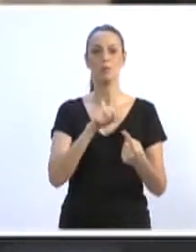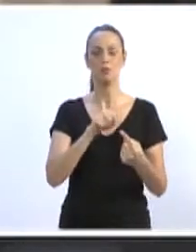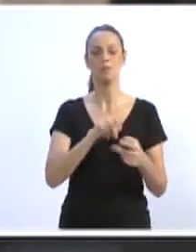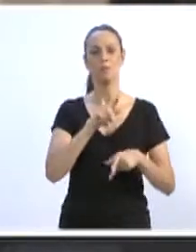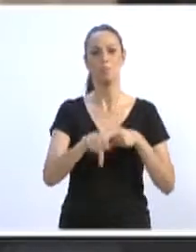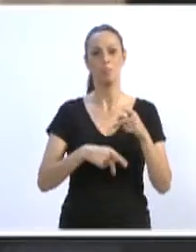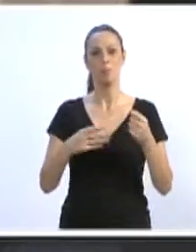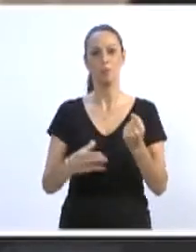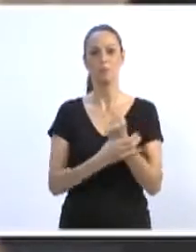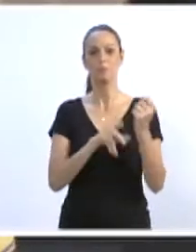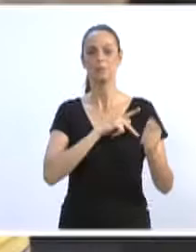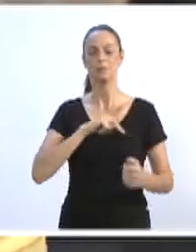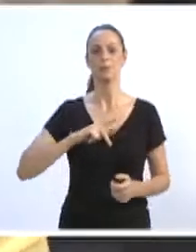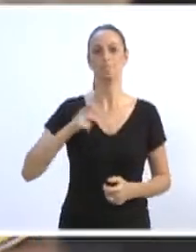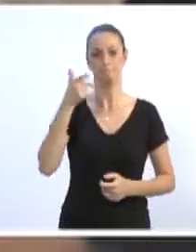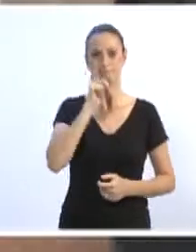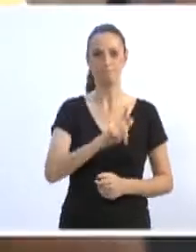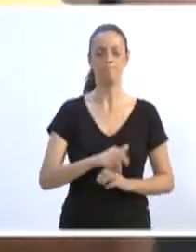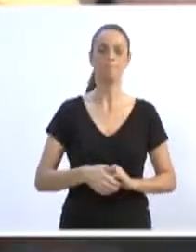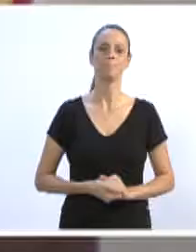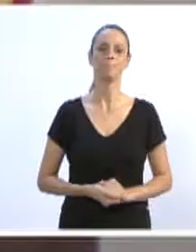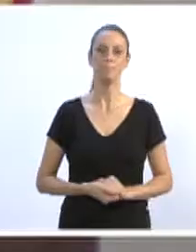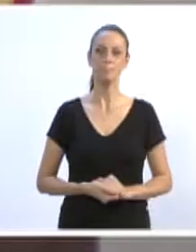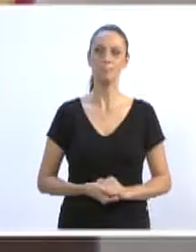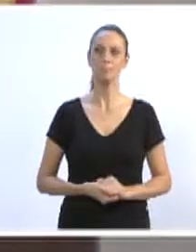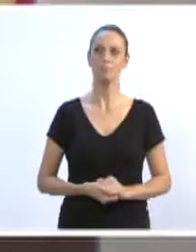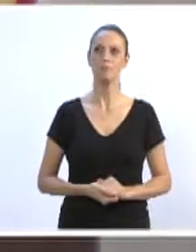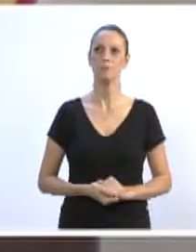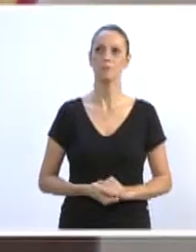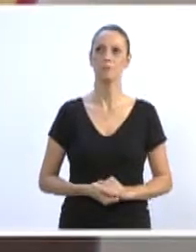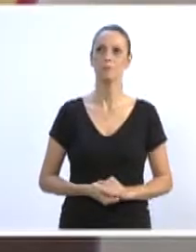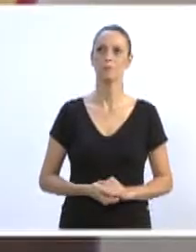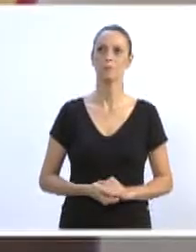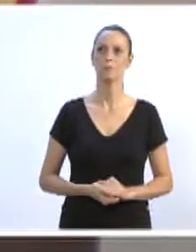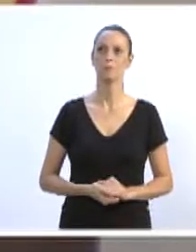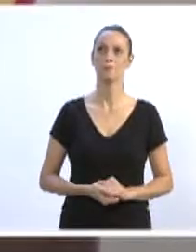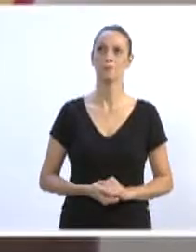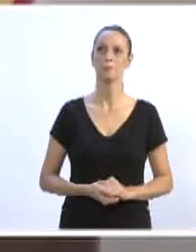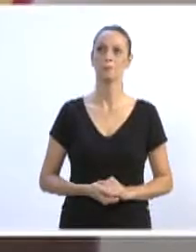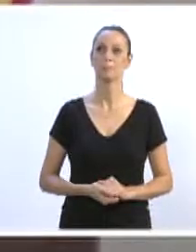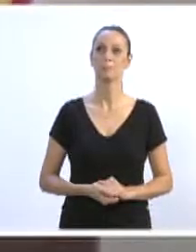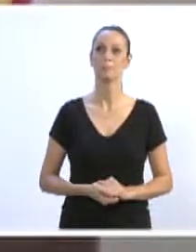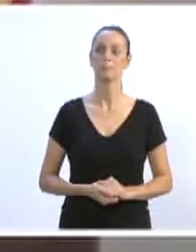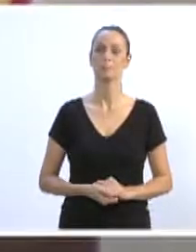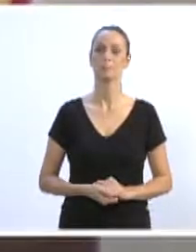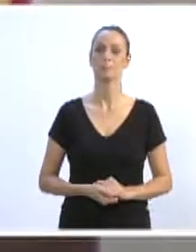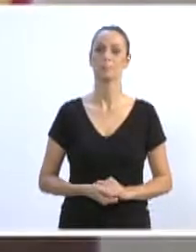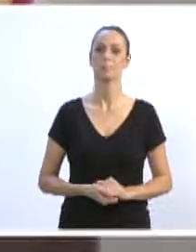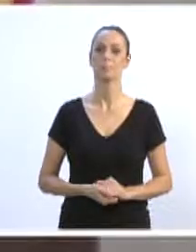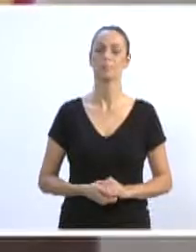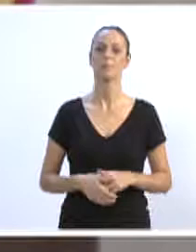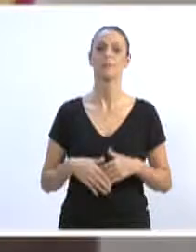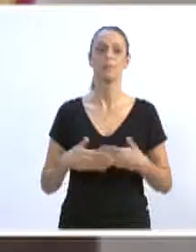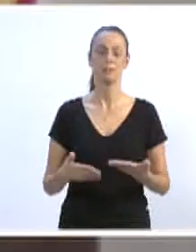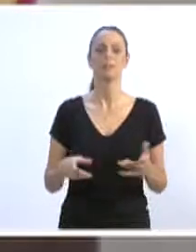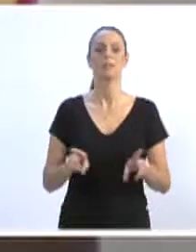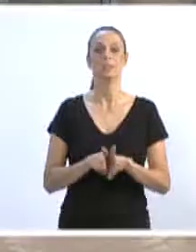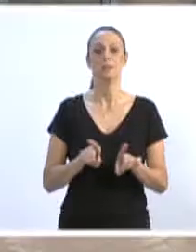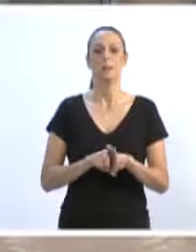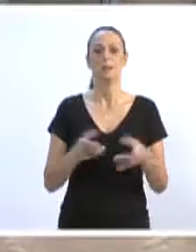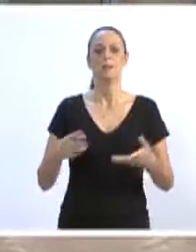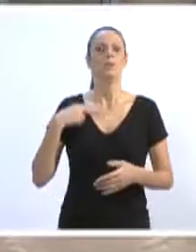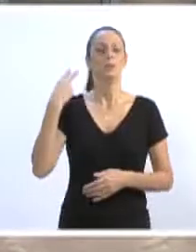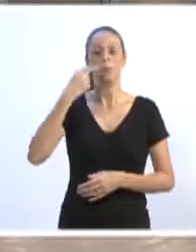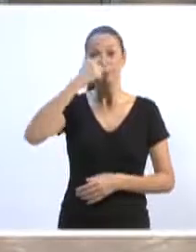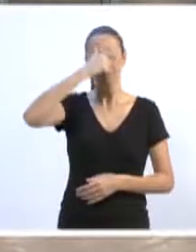segurança. Parabéns. Obrigado, vereador Ito, incluo no meu discurso. Só dá uma parte, vereador. Pois não, vereador. Também, à parte, ouvimos o